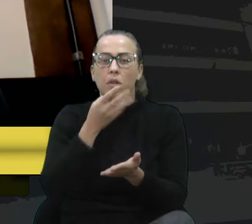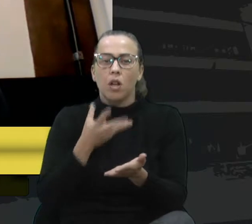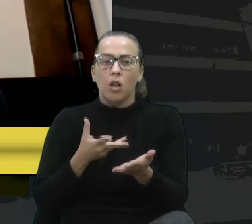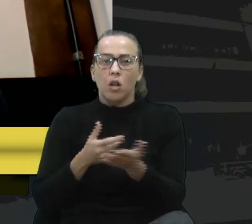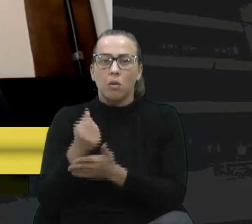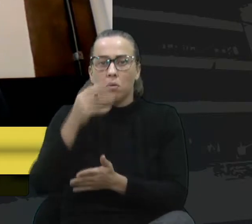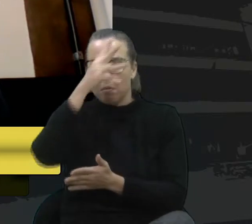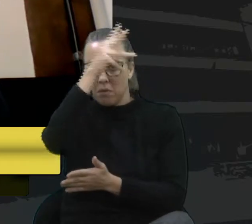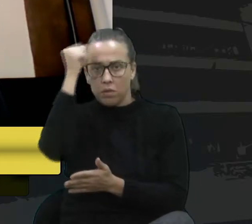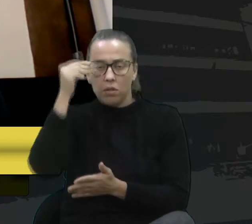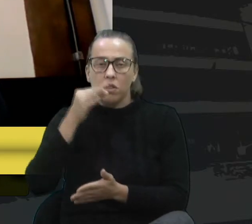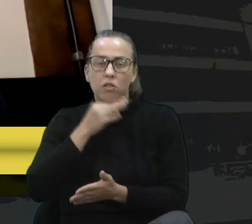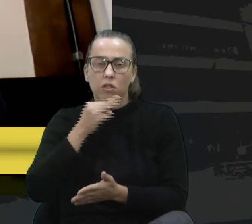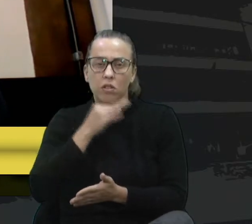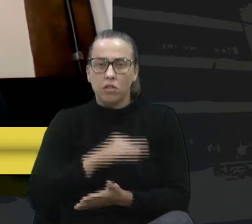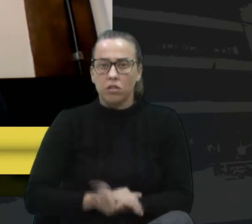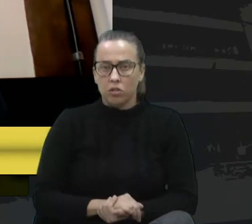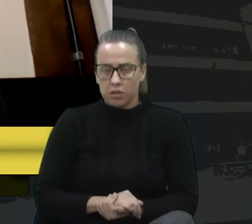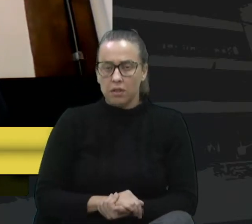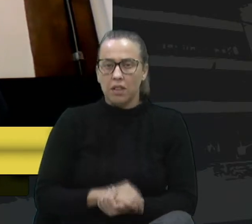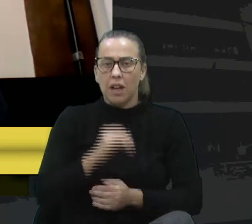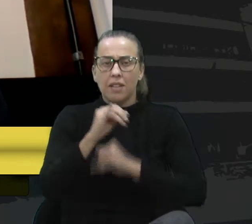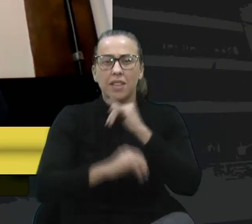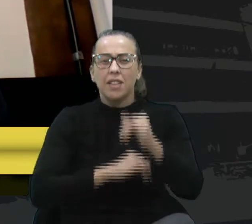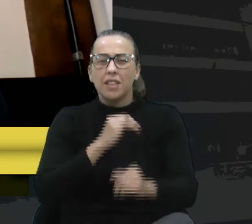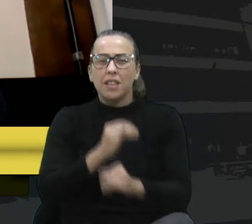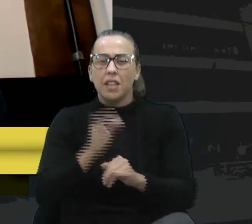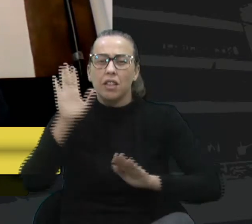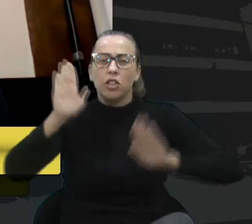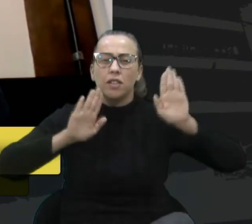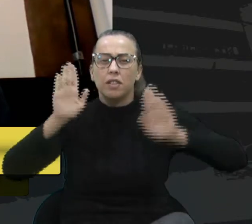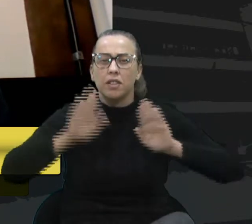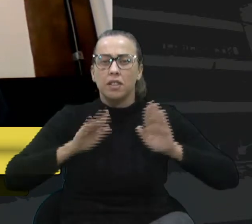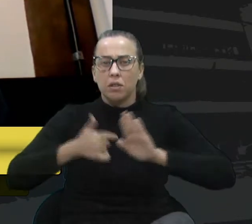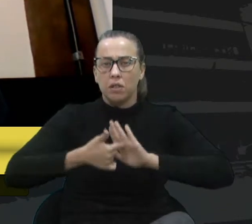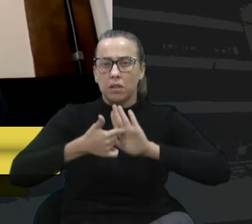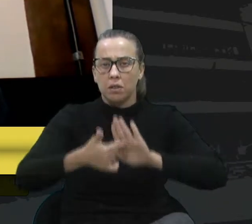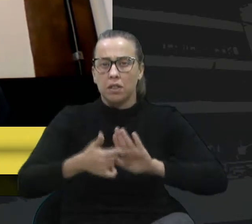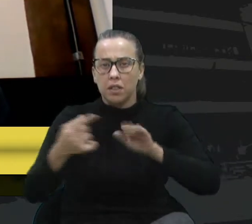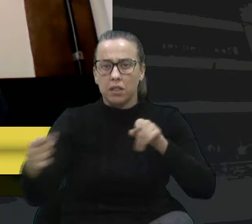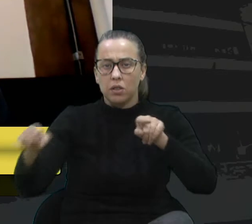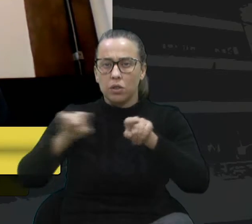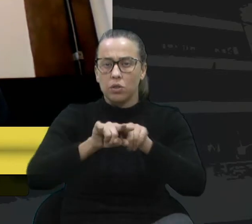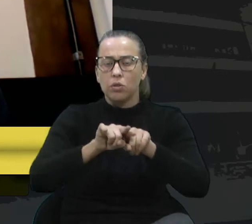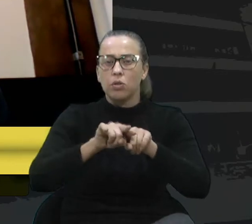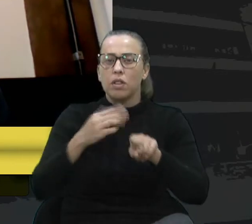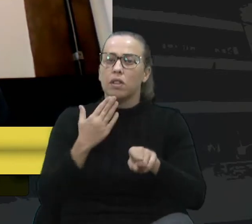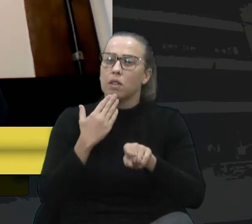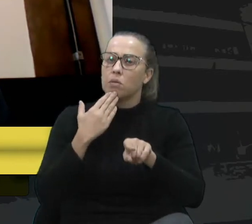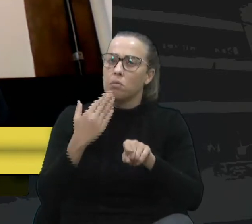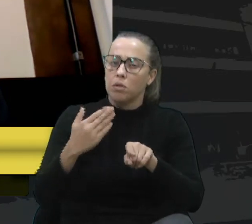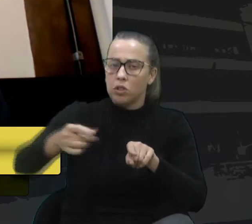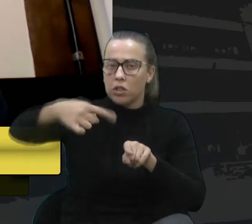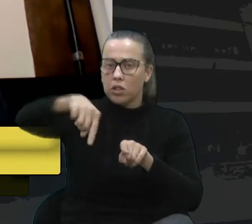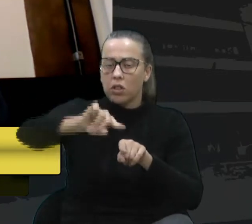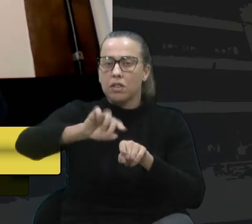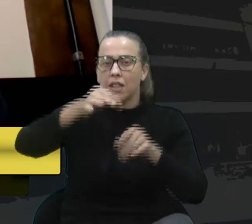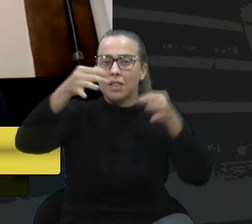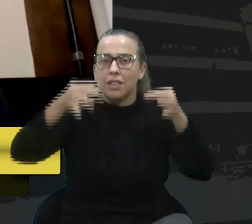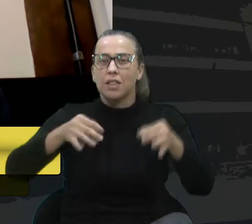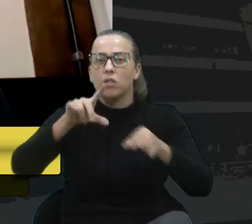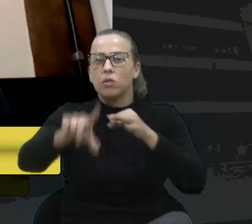Prefeitura de Caxias. O pregão eletrônico que apresentei junto a essa casa e fiz a cobrança, que instituiu a